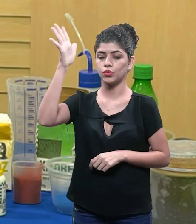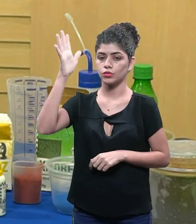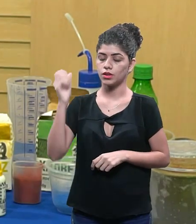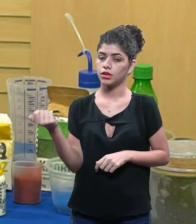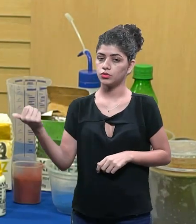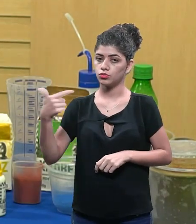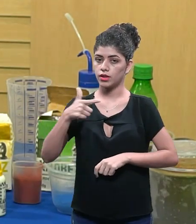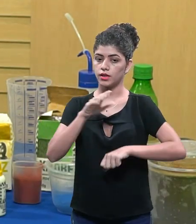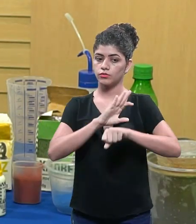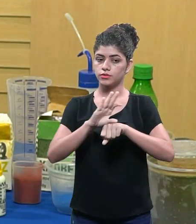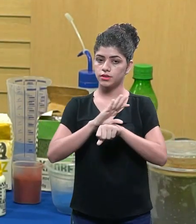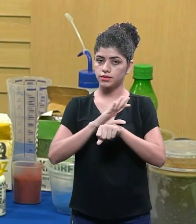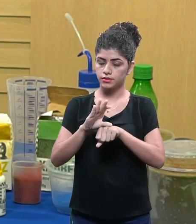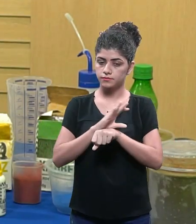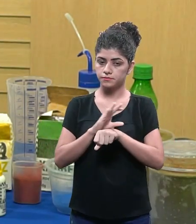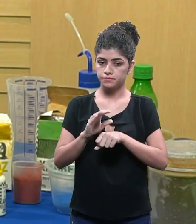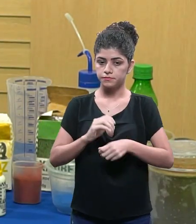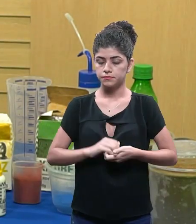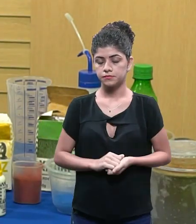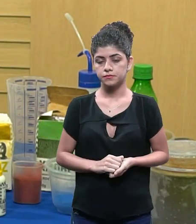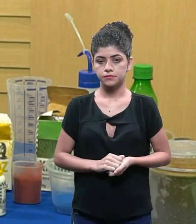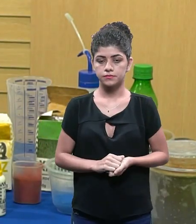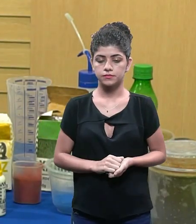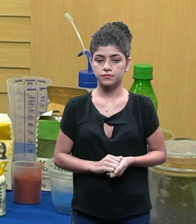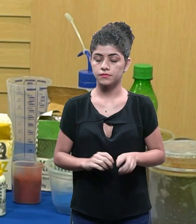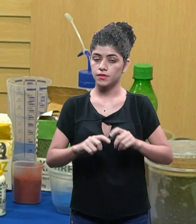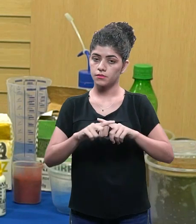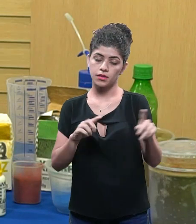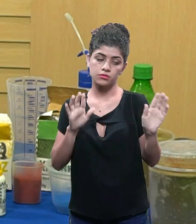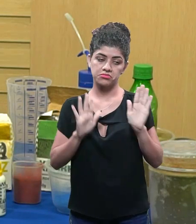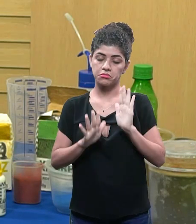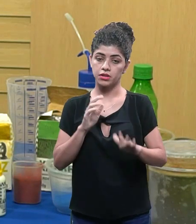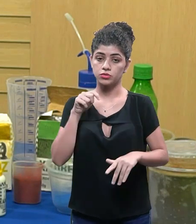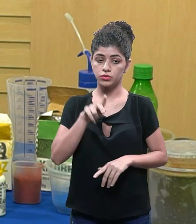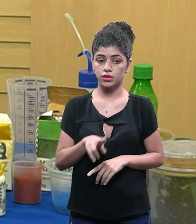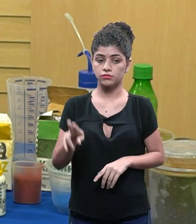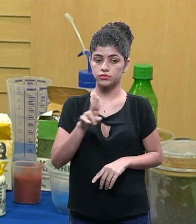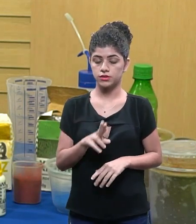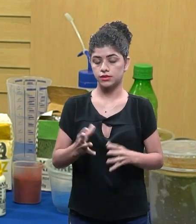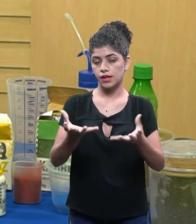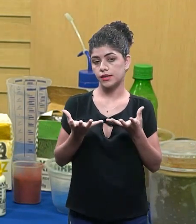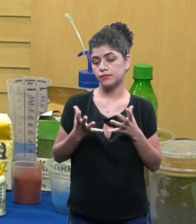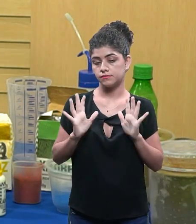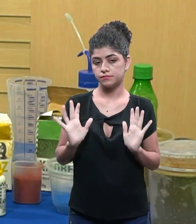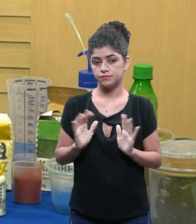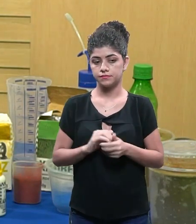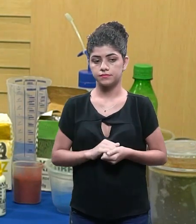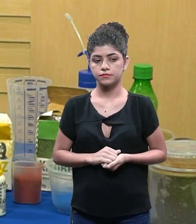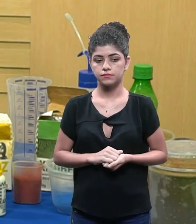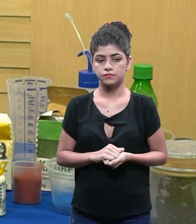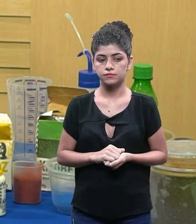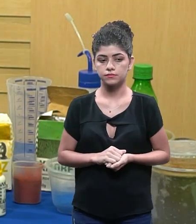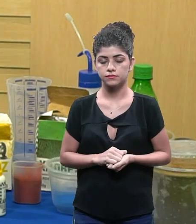é mais cara do que o cimento de base cinza comum, certo? Mas tudo depende de novo, que acabamento